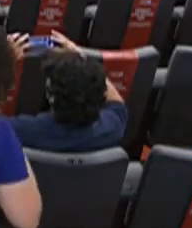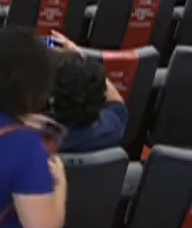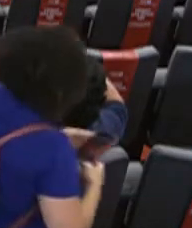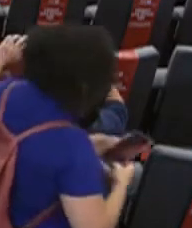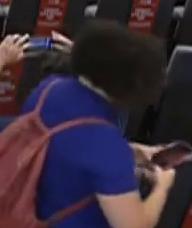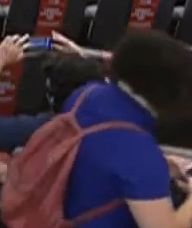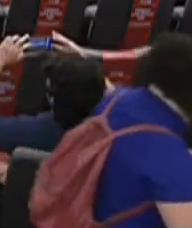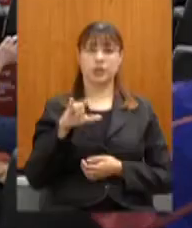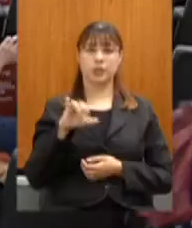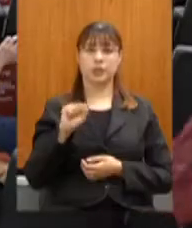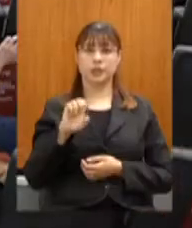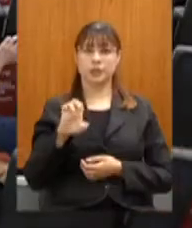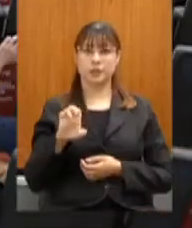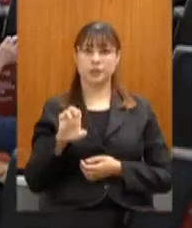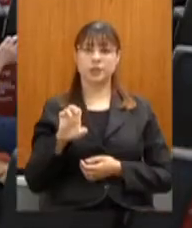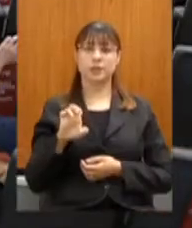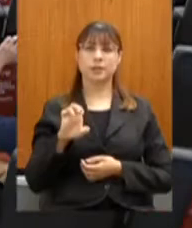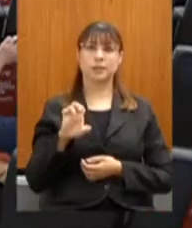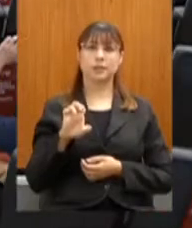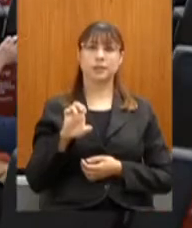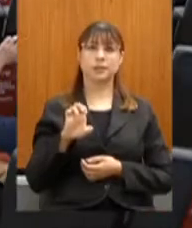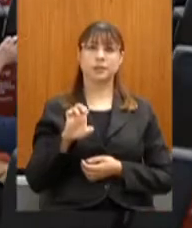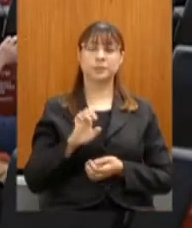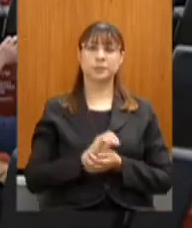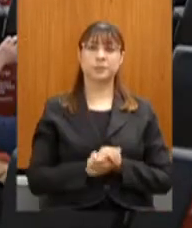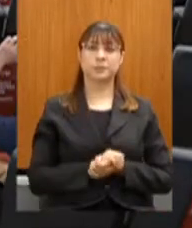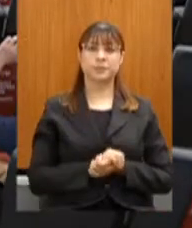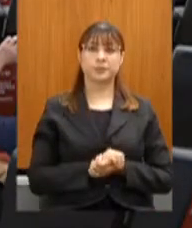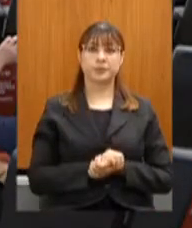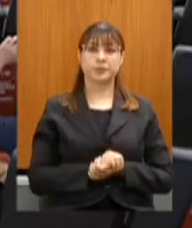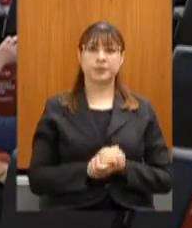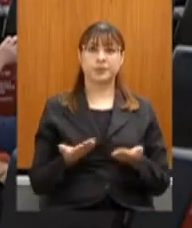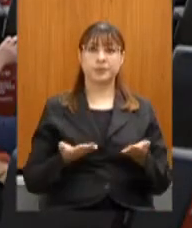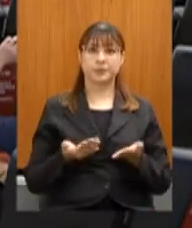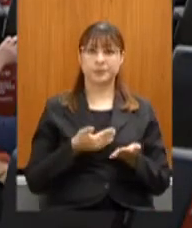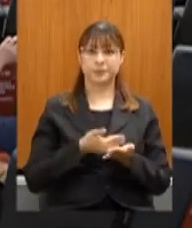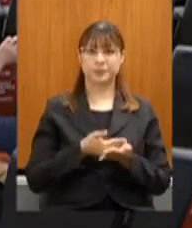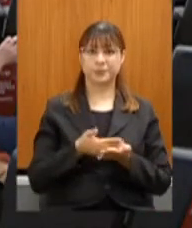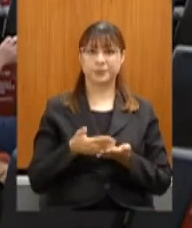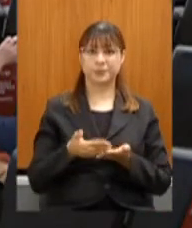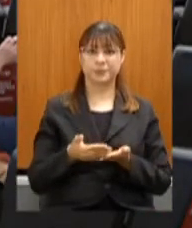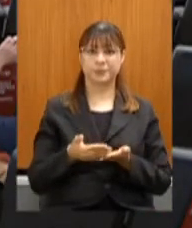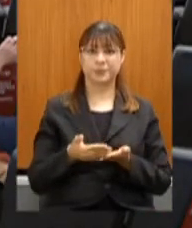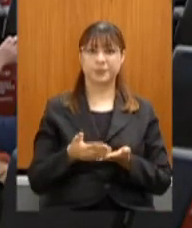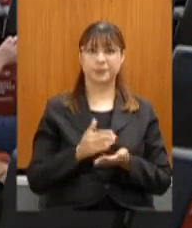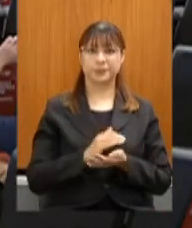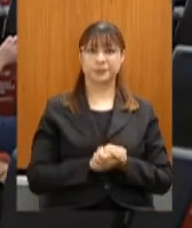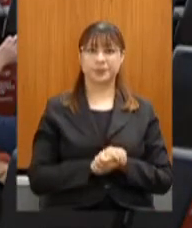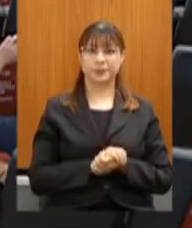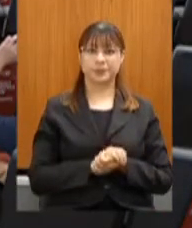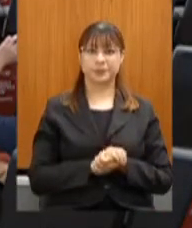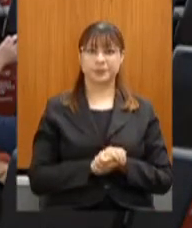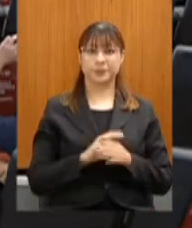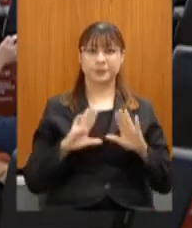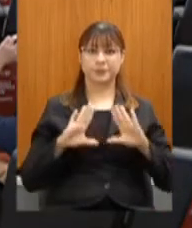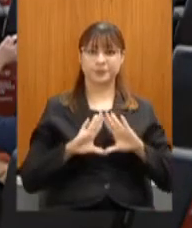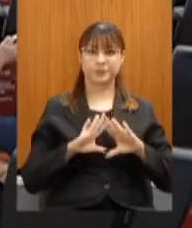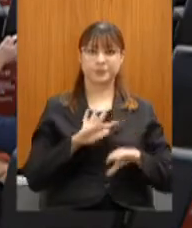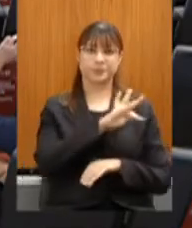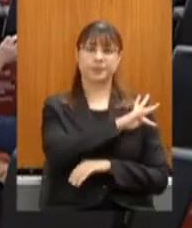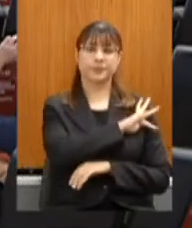passamos a transmitir a partir de agora então, essa audiência pública do Assembleia fiscaliza com três comissões, comissões de cultura,